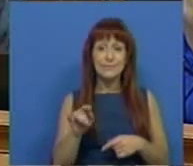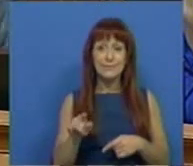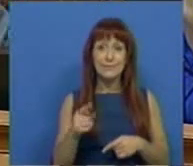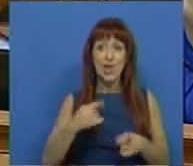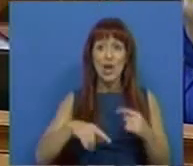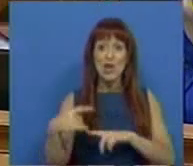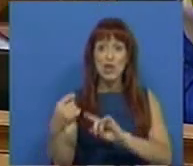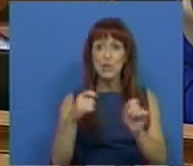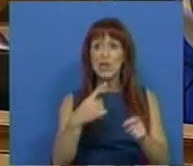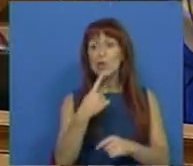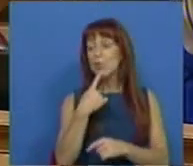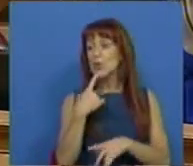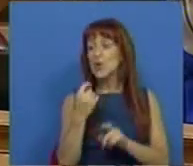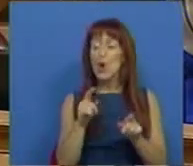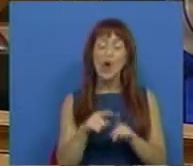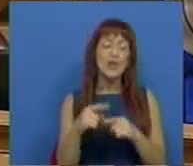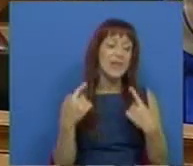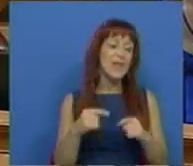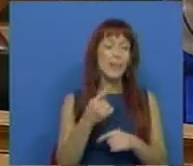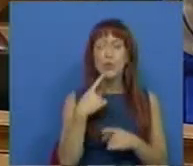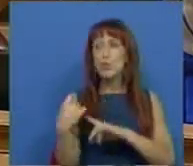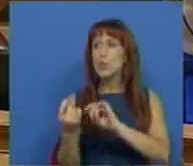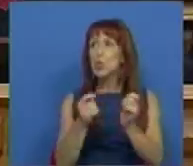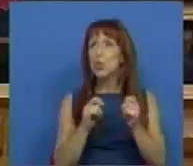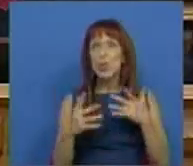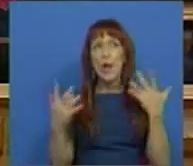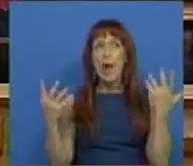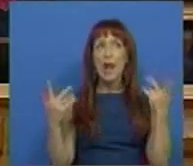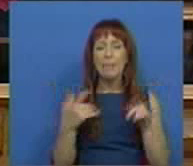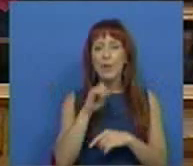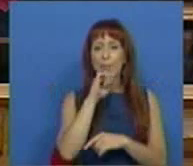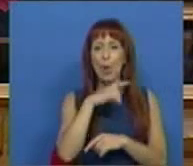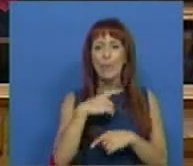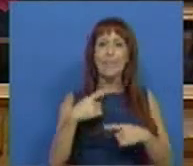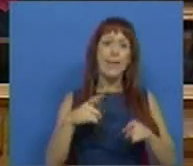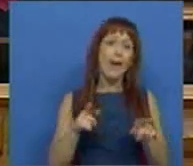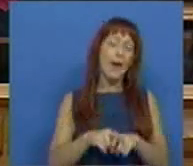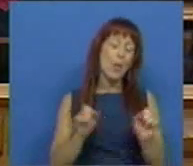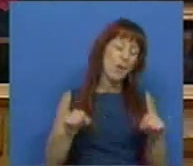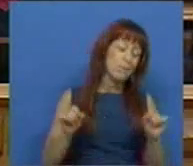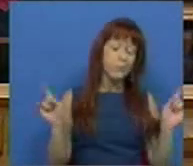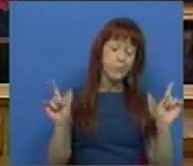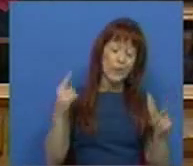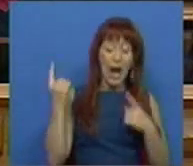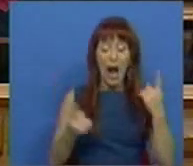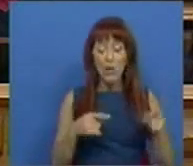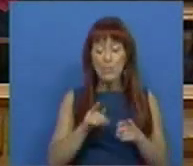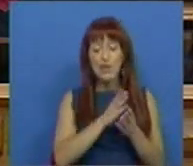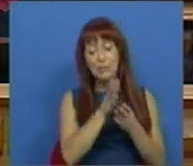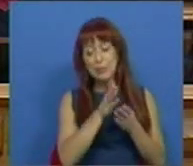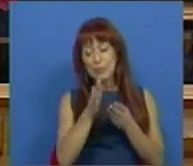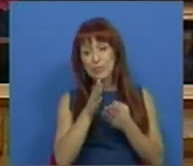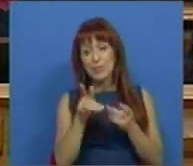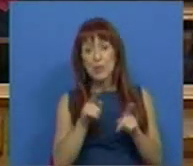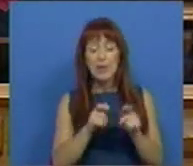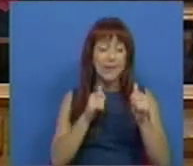Nós discutimos muito, nós até temos muitas discussões, até podemos estar em desacordo com algumas das linhas